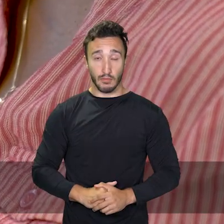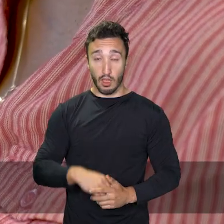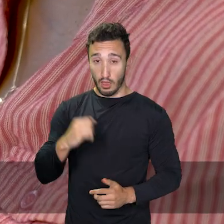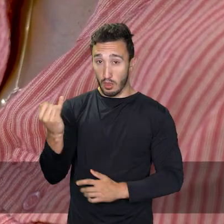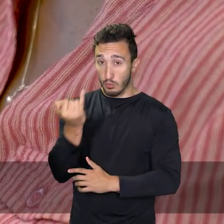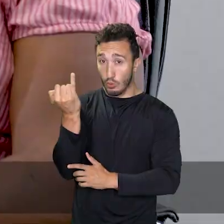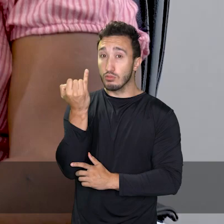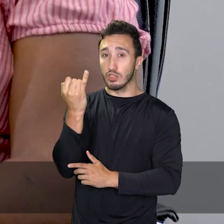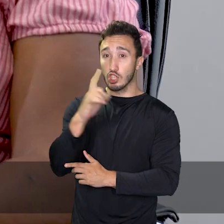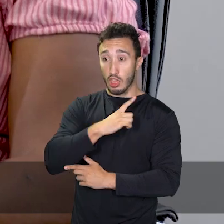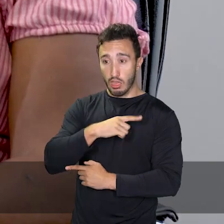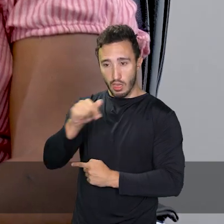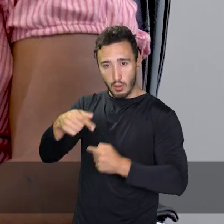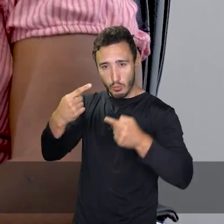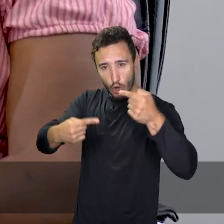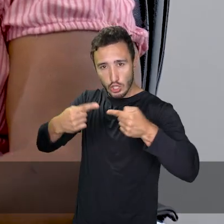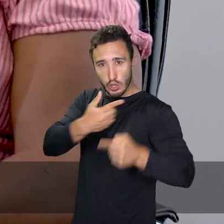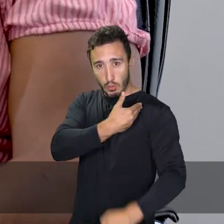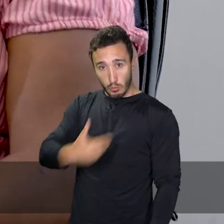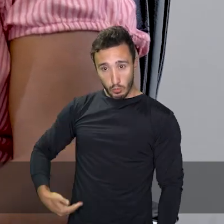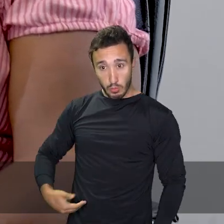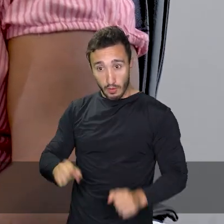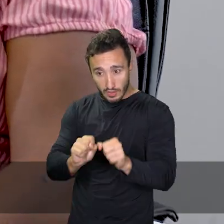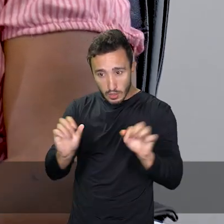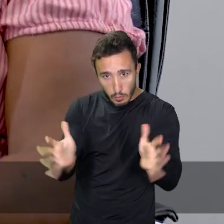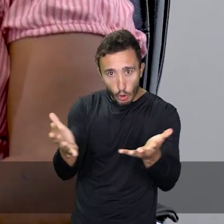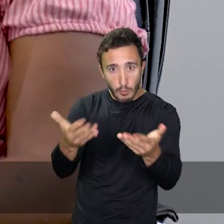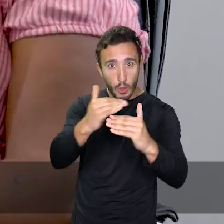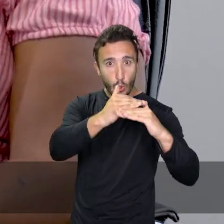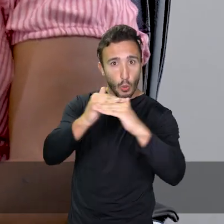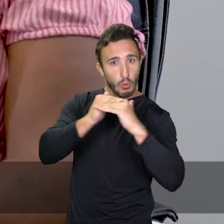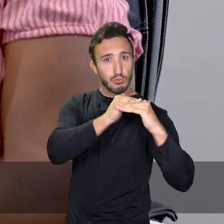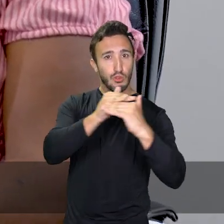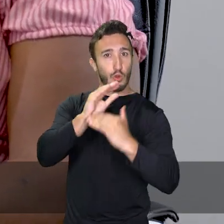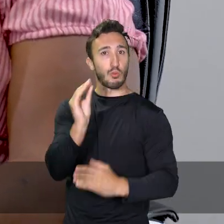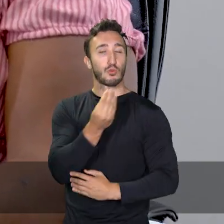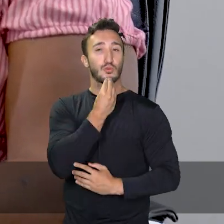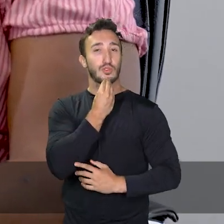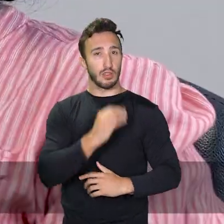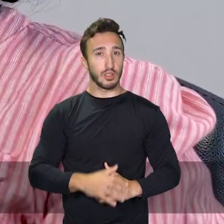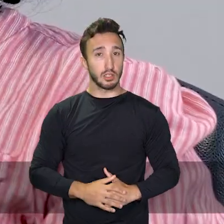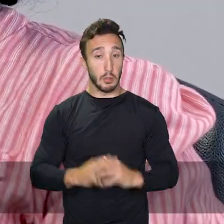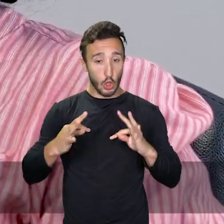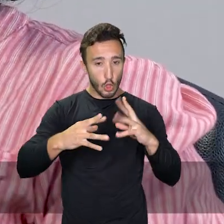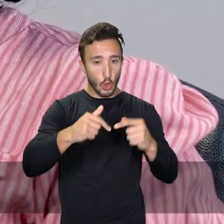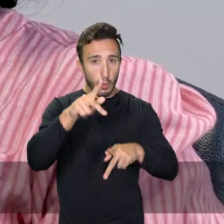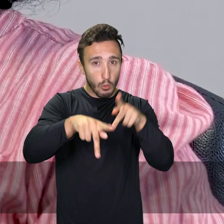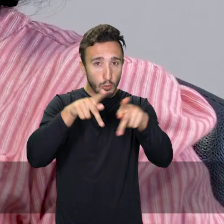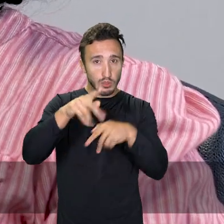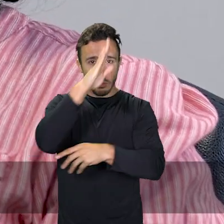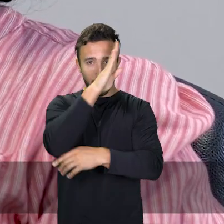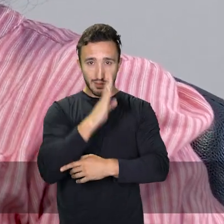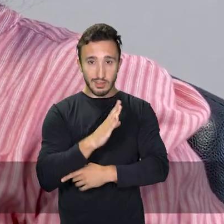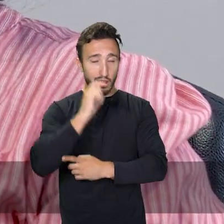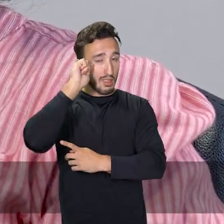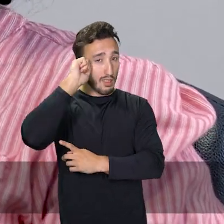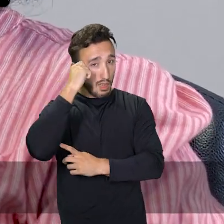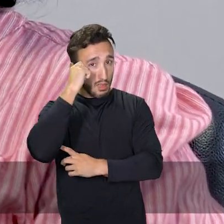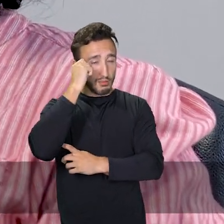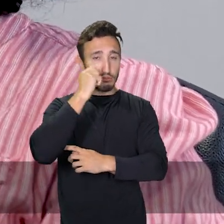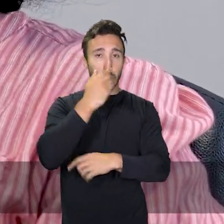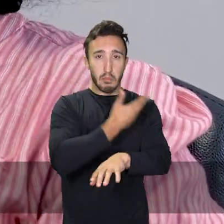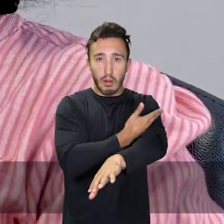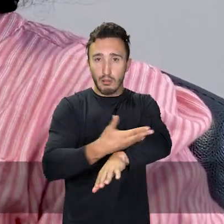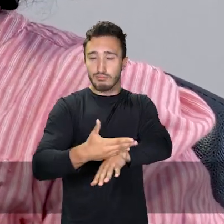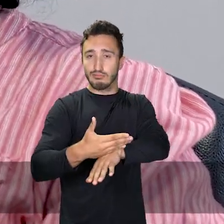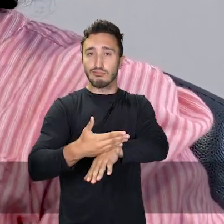É importante que tenha essas políticas públicas para promover essa igualdade de oportunidades para toda a população brasileira, negros,